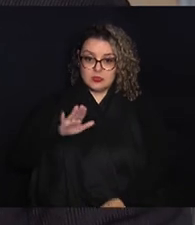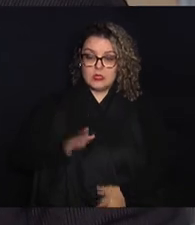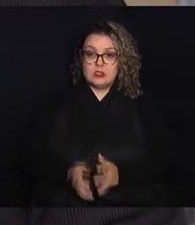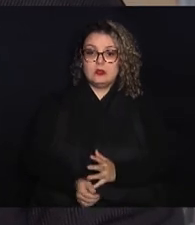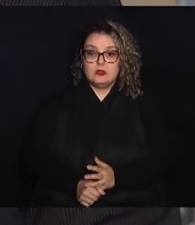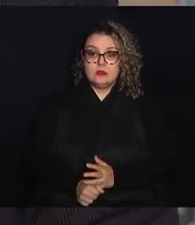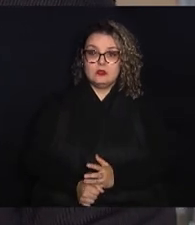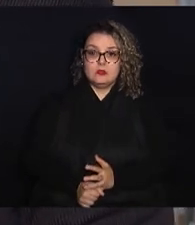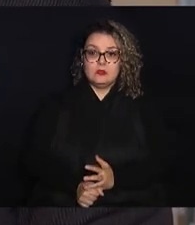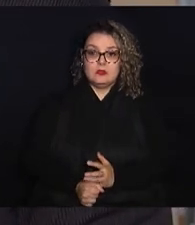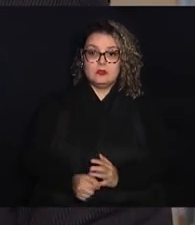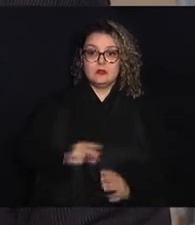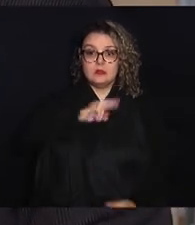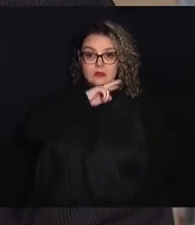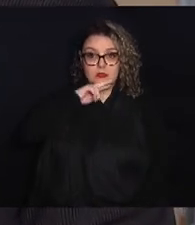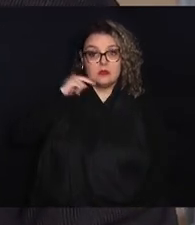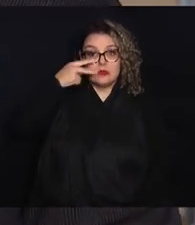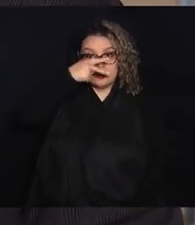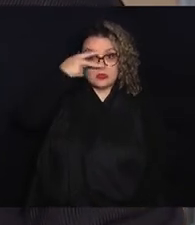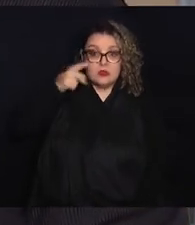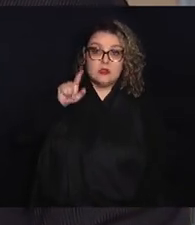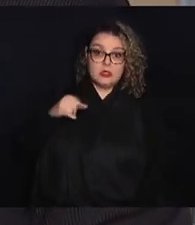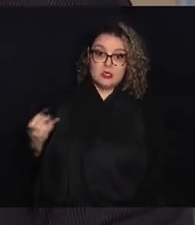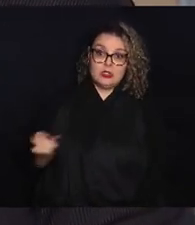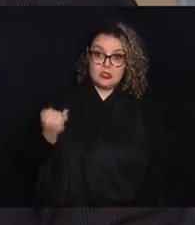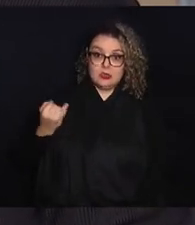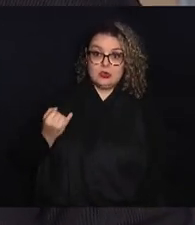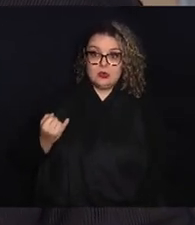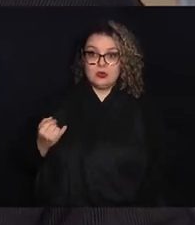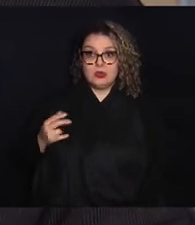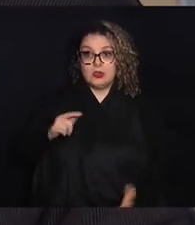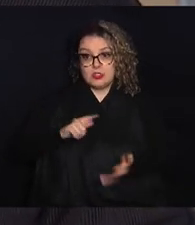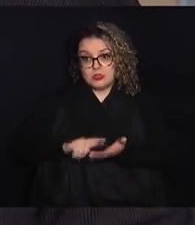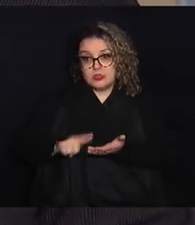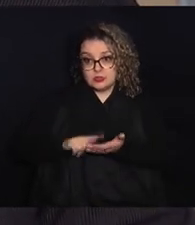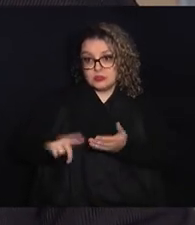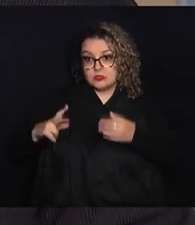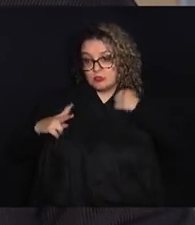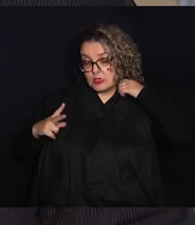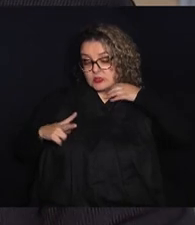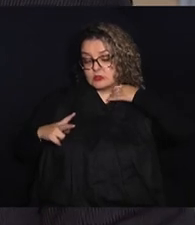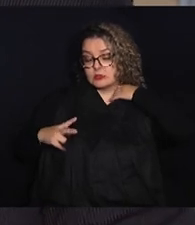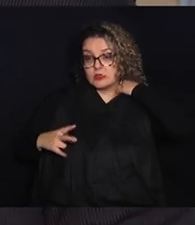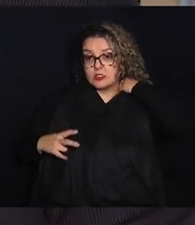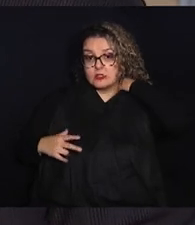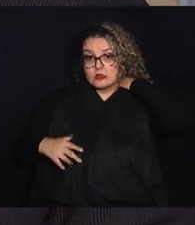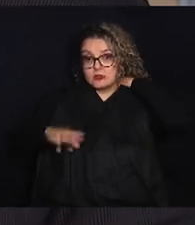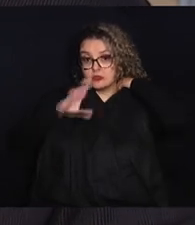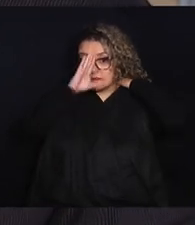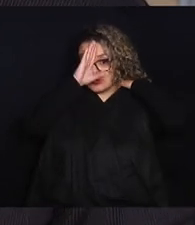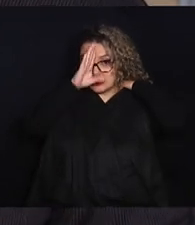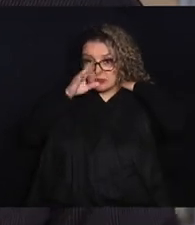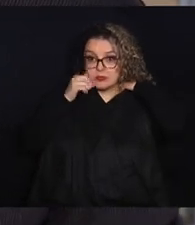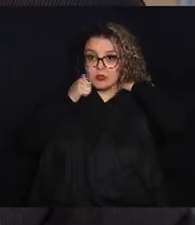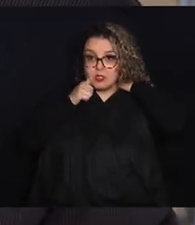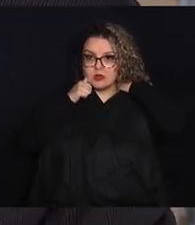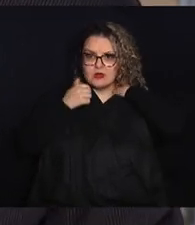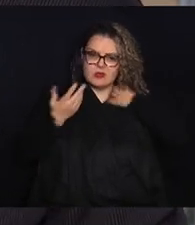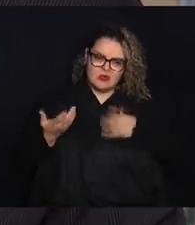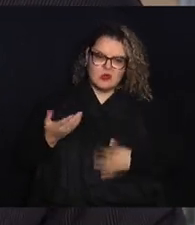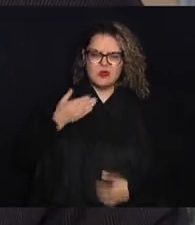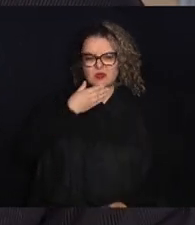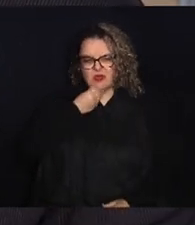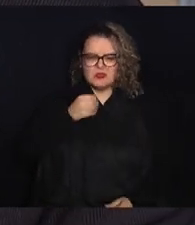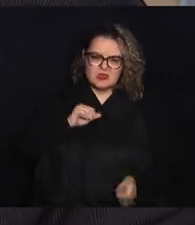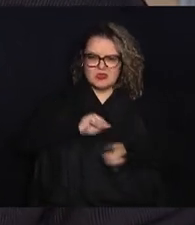lingerie é peça fundamental, é uma questão de higiene pessoal, principalmente para a mulher. Homem, tudo bem, até se